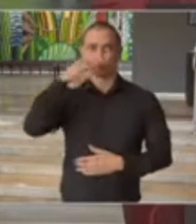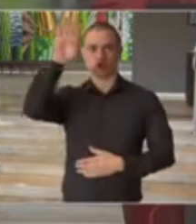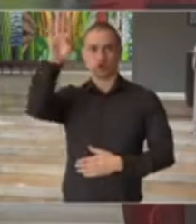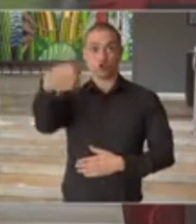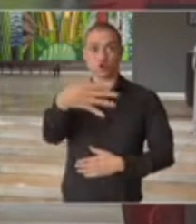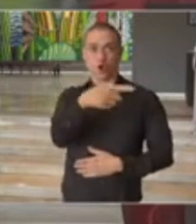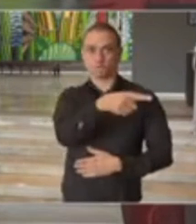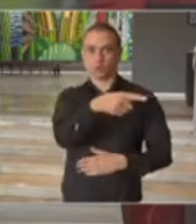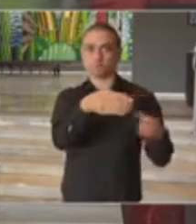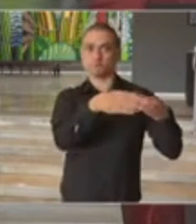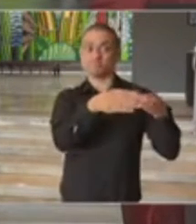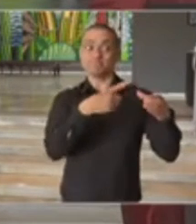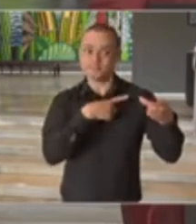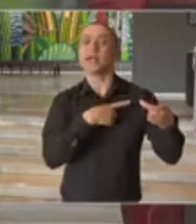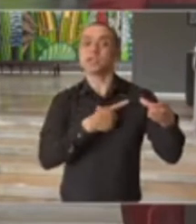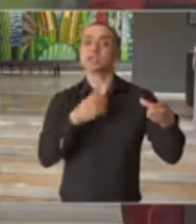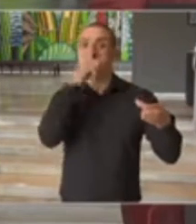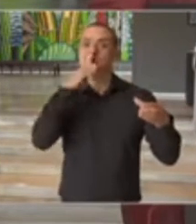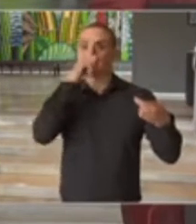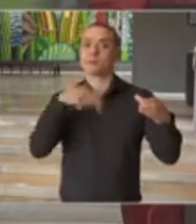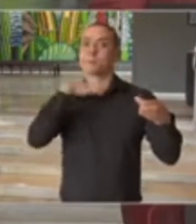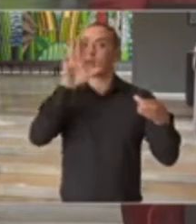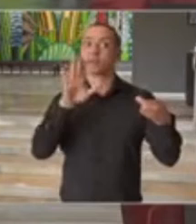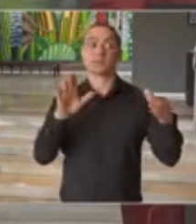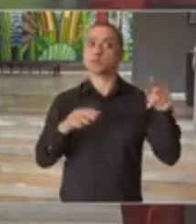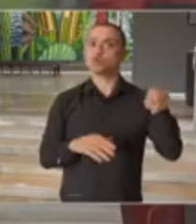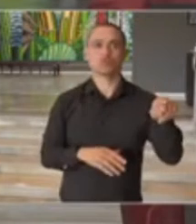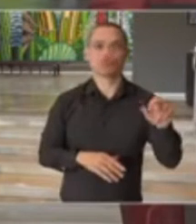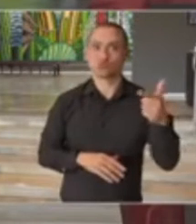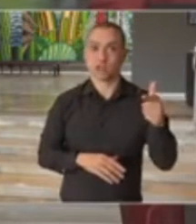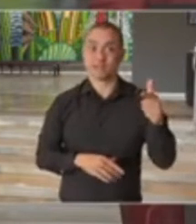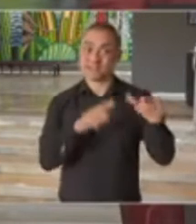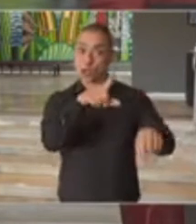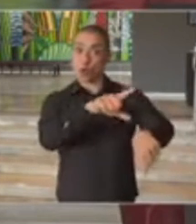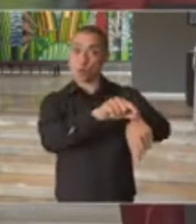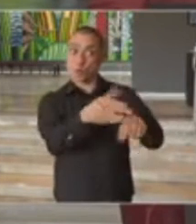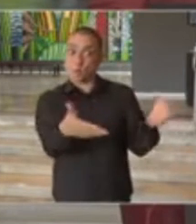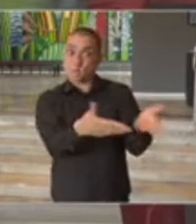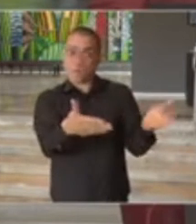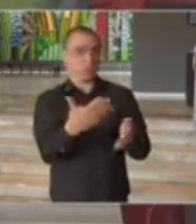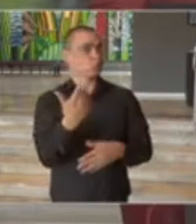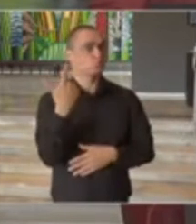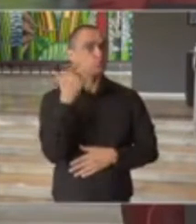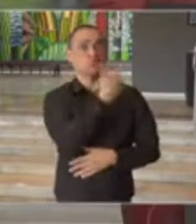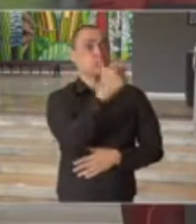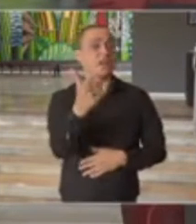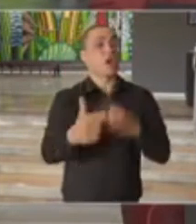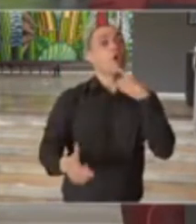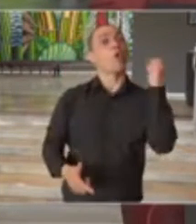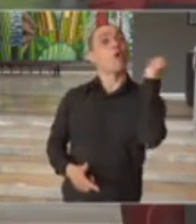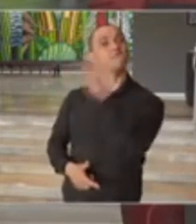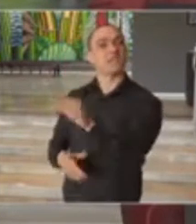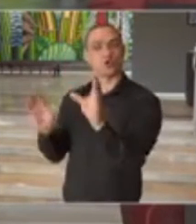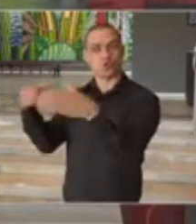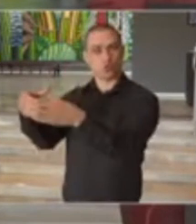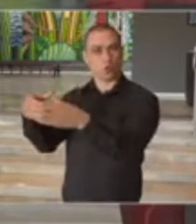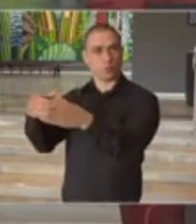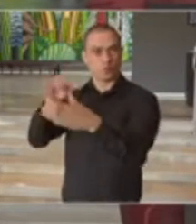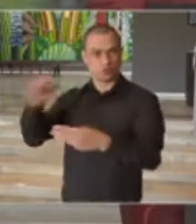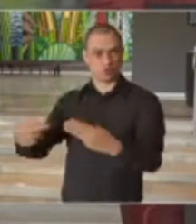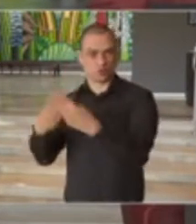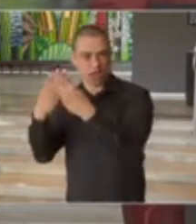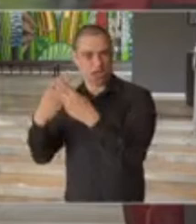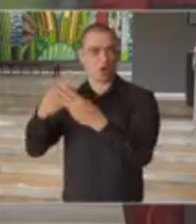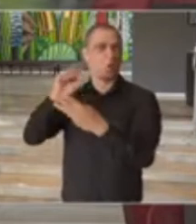já é um ponto de gravidade. Não houve ali, naquele momento, nenhuma ofensa à comunidade judaica